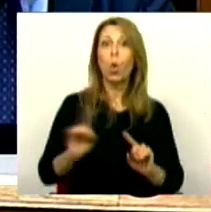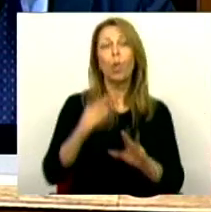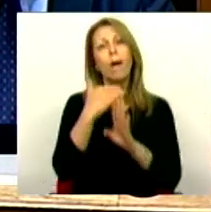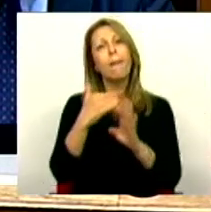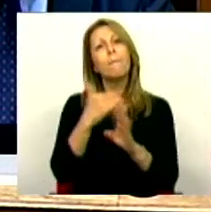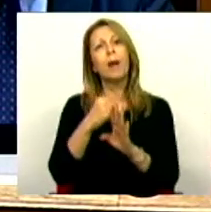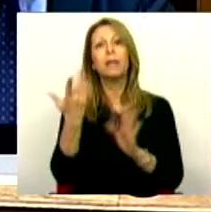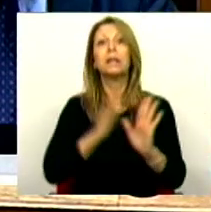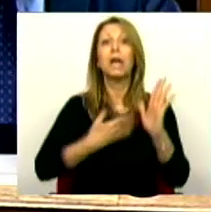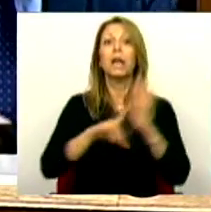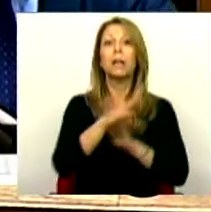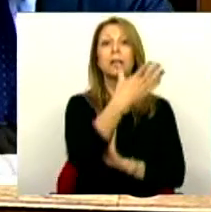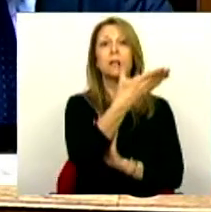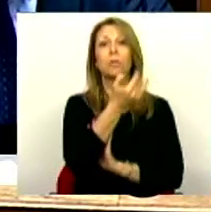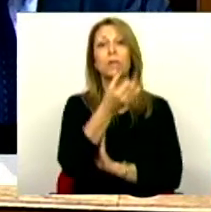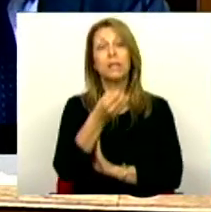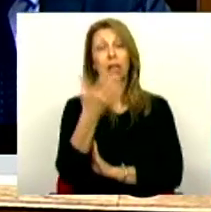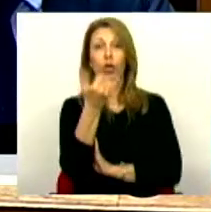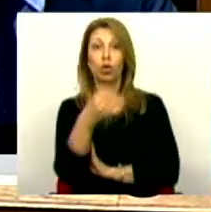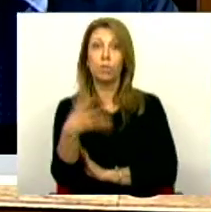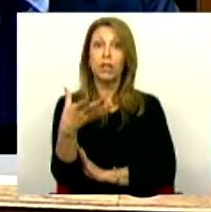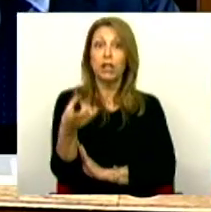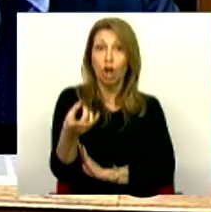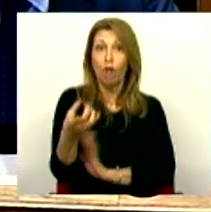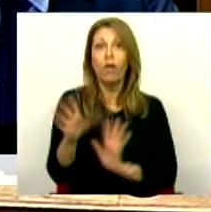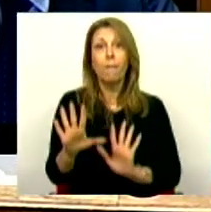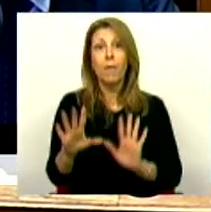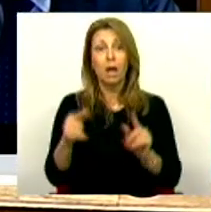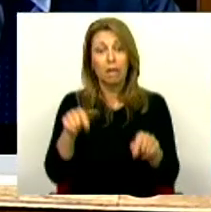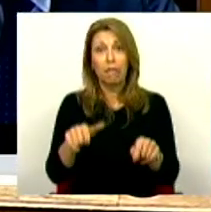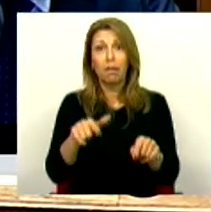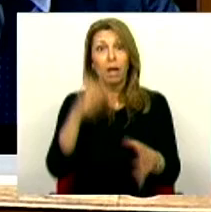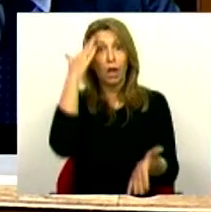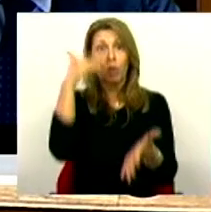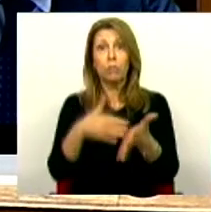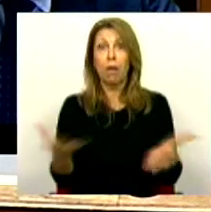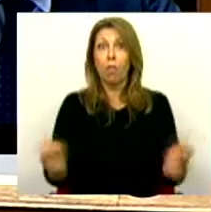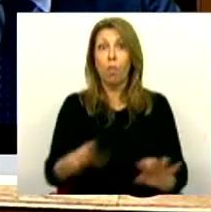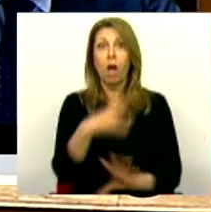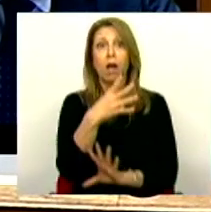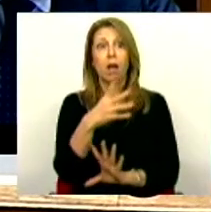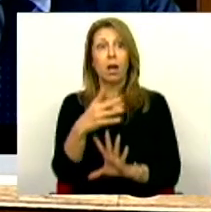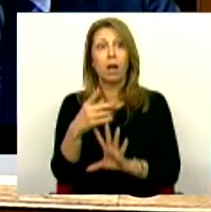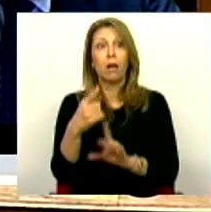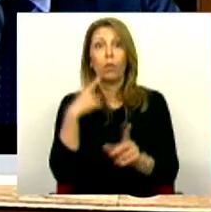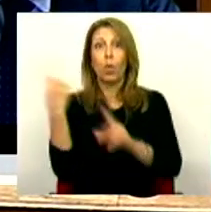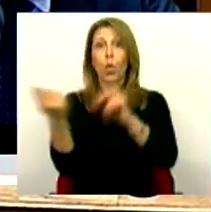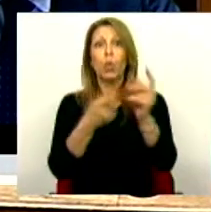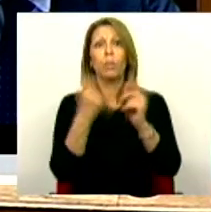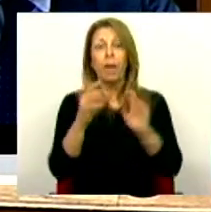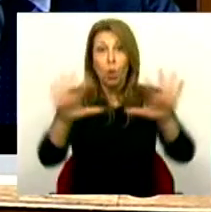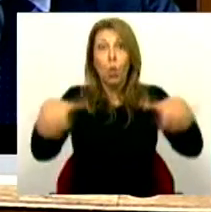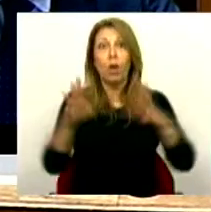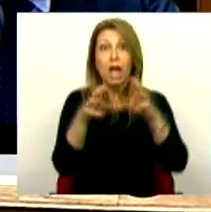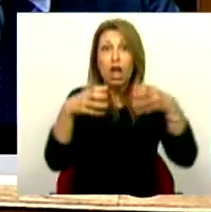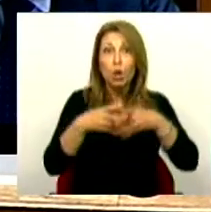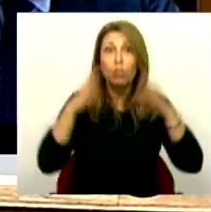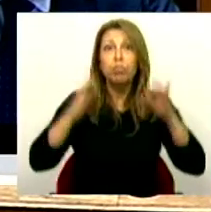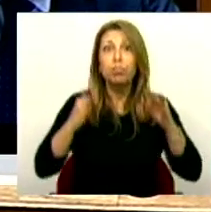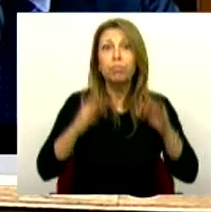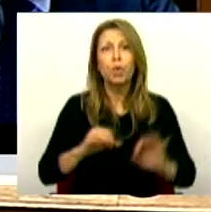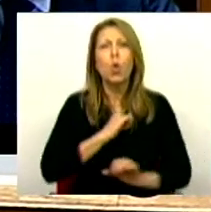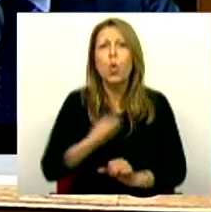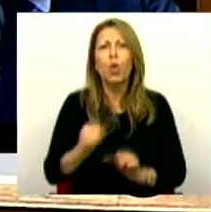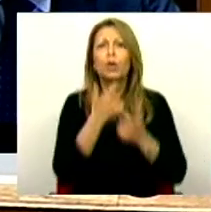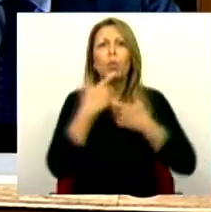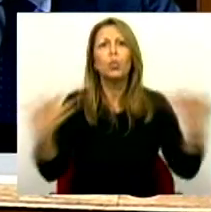170 de 2019, mas não resultou deste debate que houvesse qualquer grupo parlamentar completamente contrário globalmente ao conteúdo do Decreto